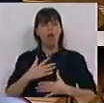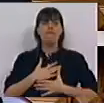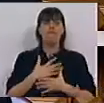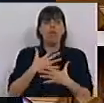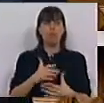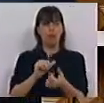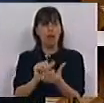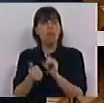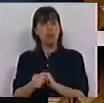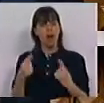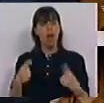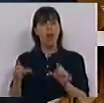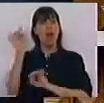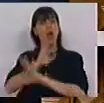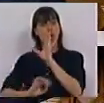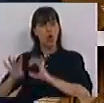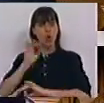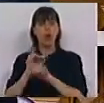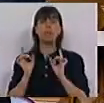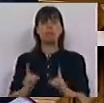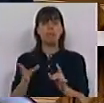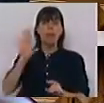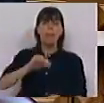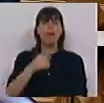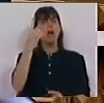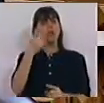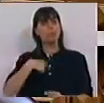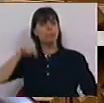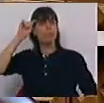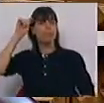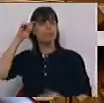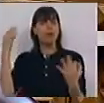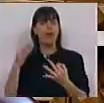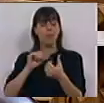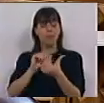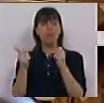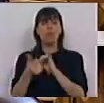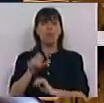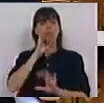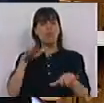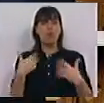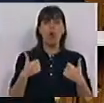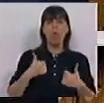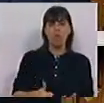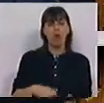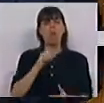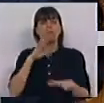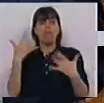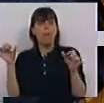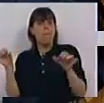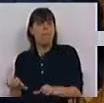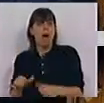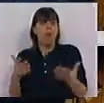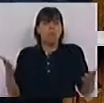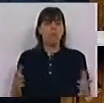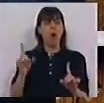vontade de mudança na Europa e esta é mais uma que nós respeitamos. As mudanças podem ser boas ou podem ser más.